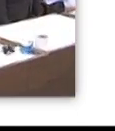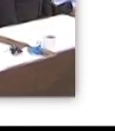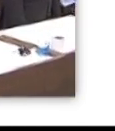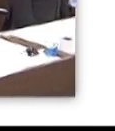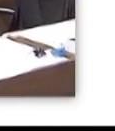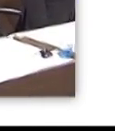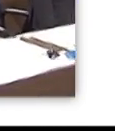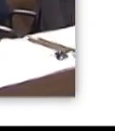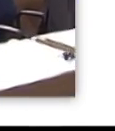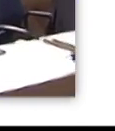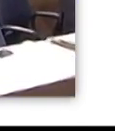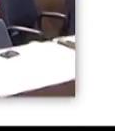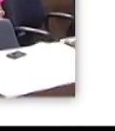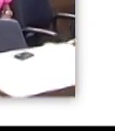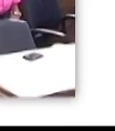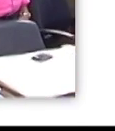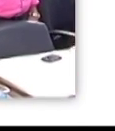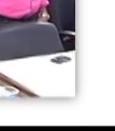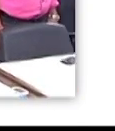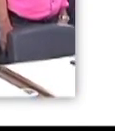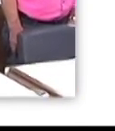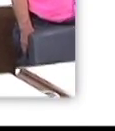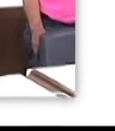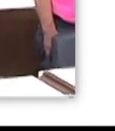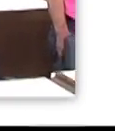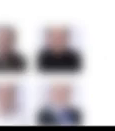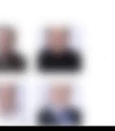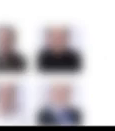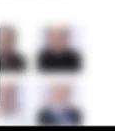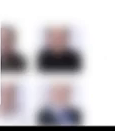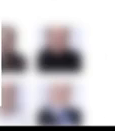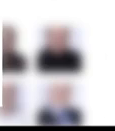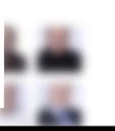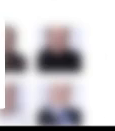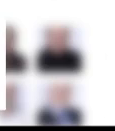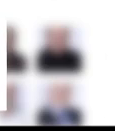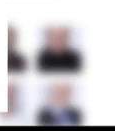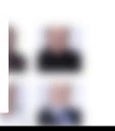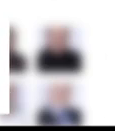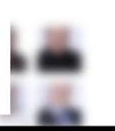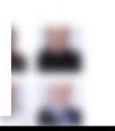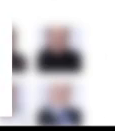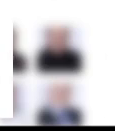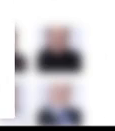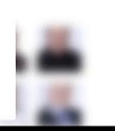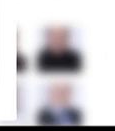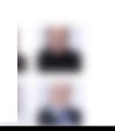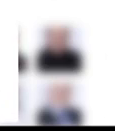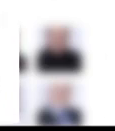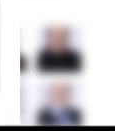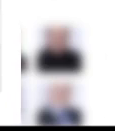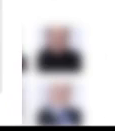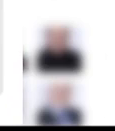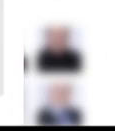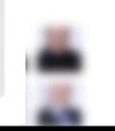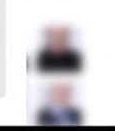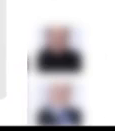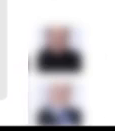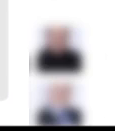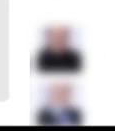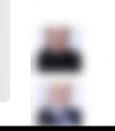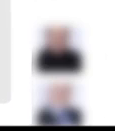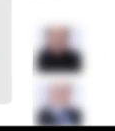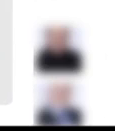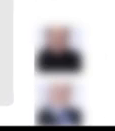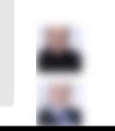das audiências e das solenes na íntegra. Neste ícone, a partir das 3 horas da tarde, nas